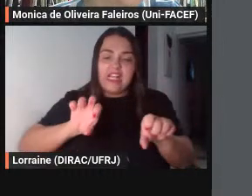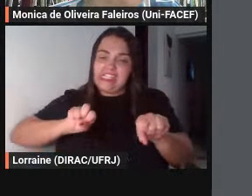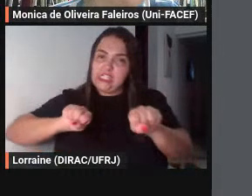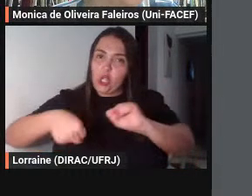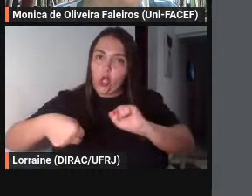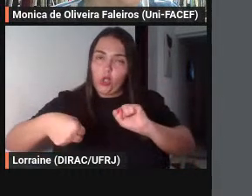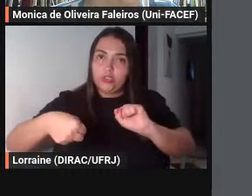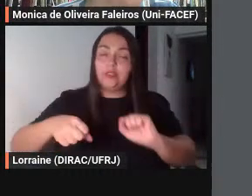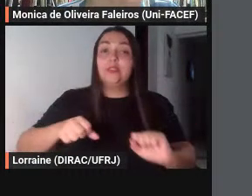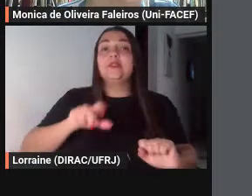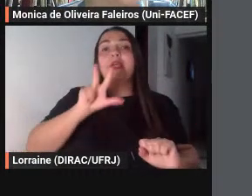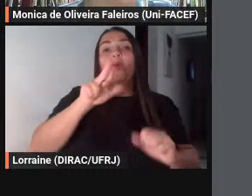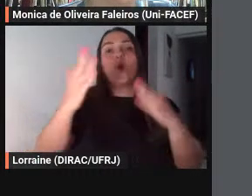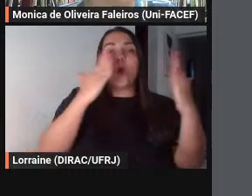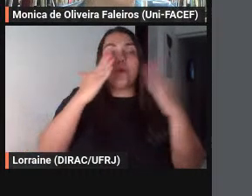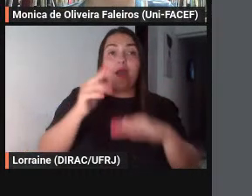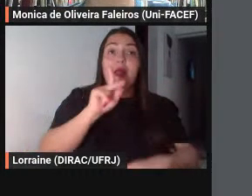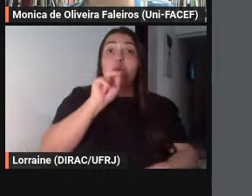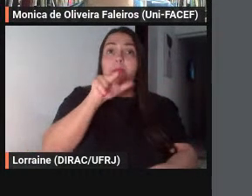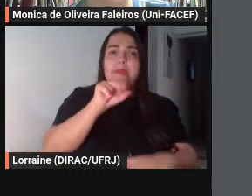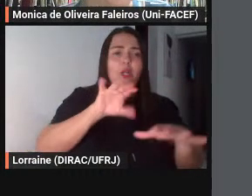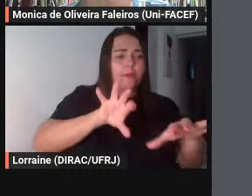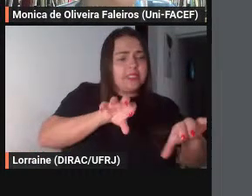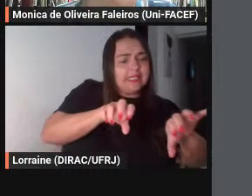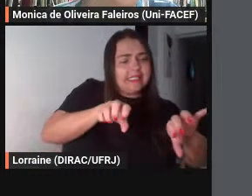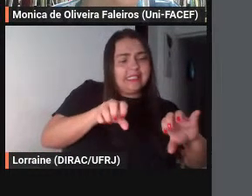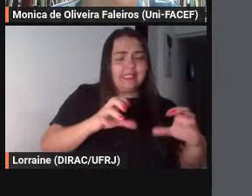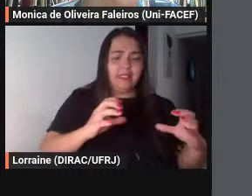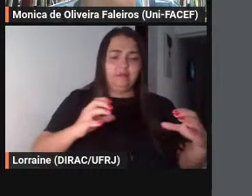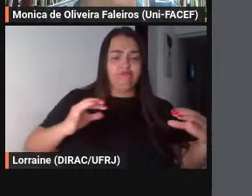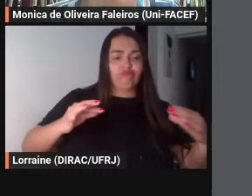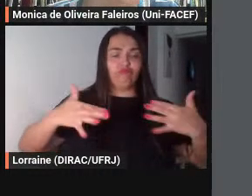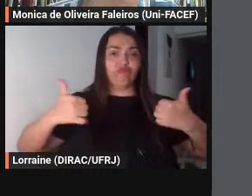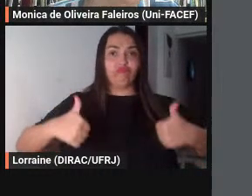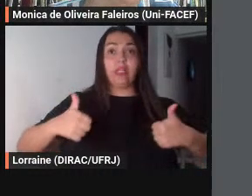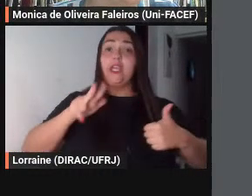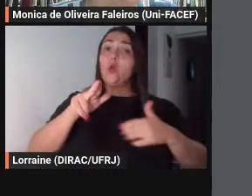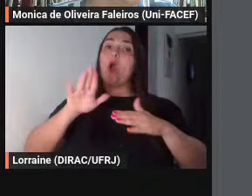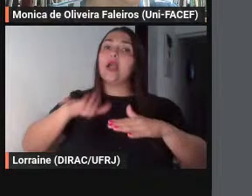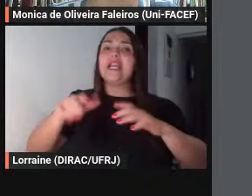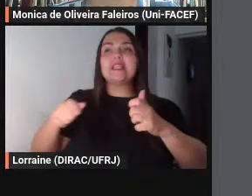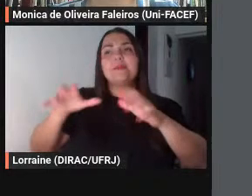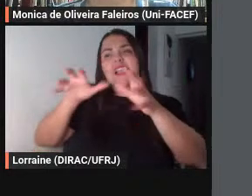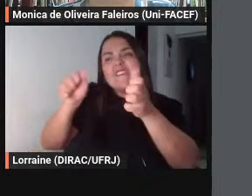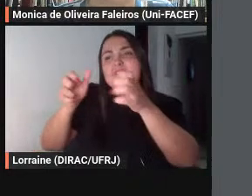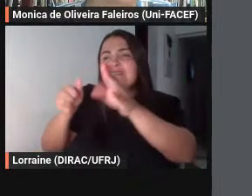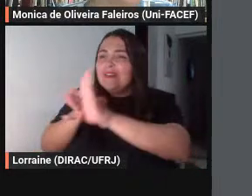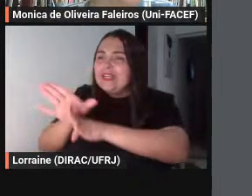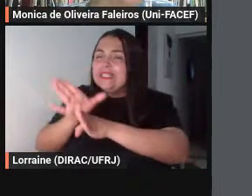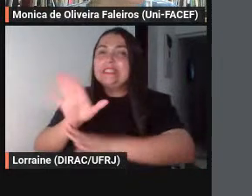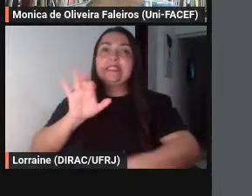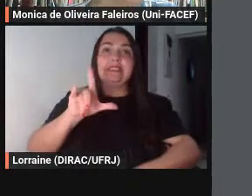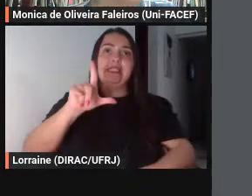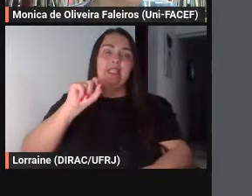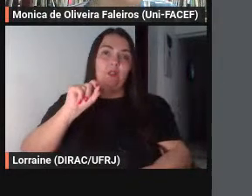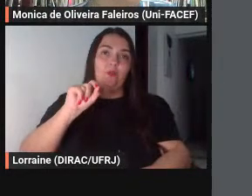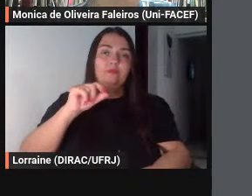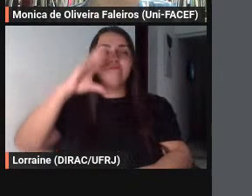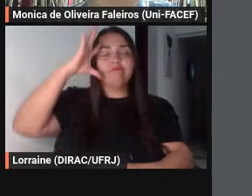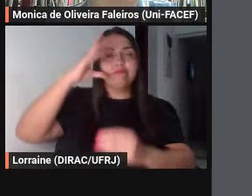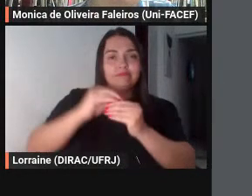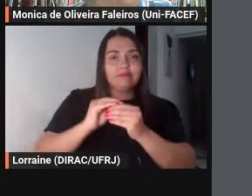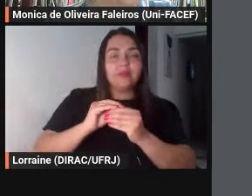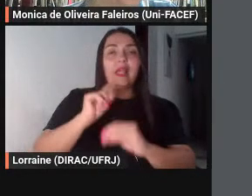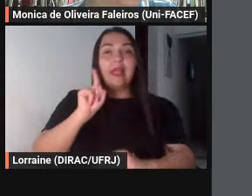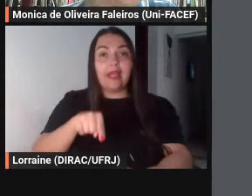dar a melhor forma aos pepinos também é necessário moldar as crianças o mais cedo possível ou seja é a atuação